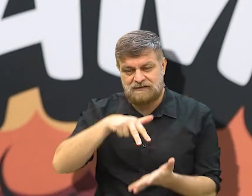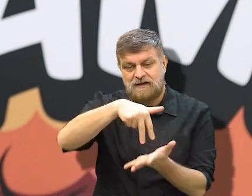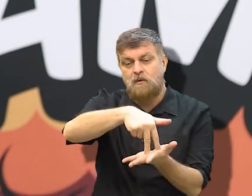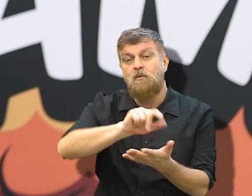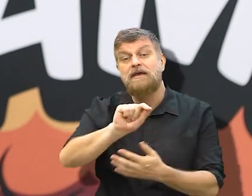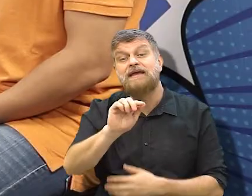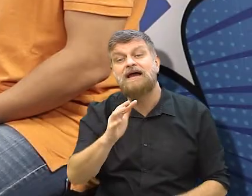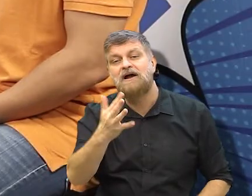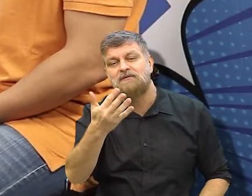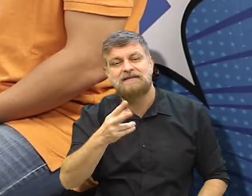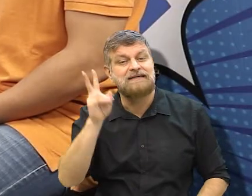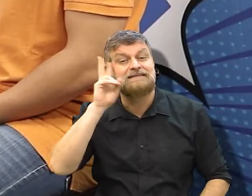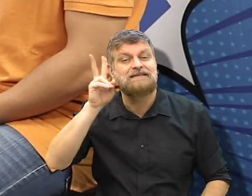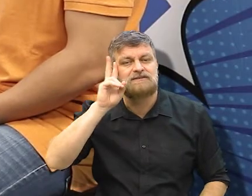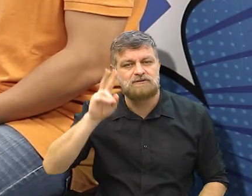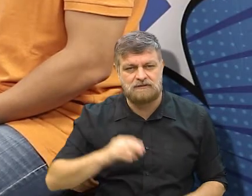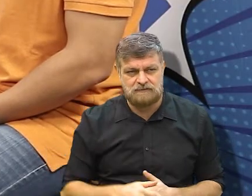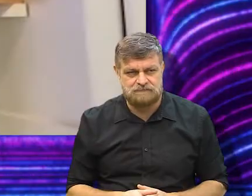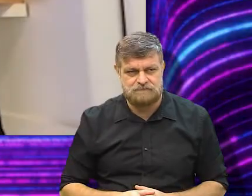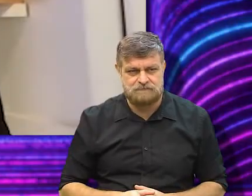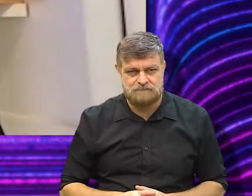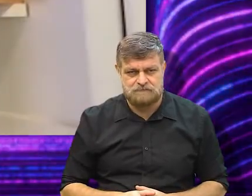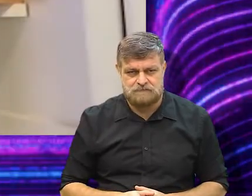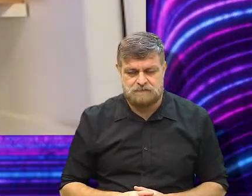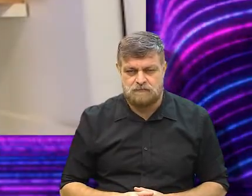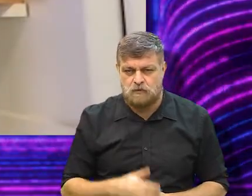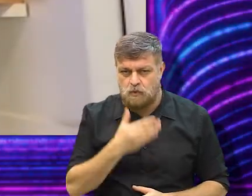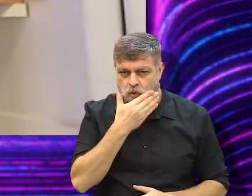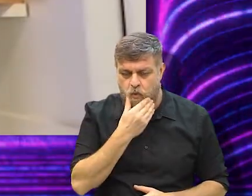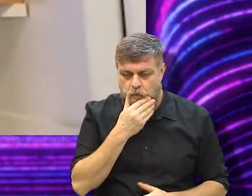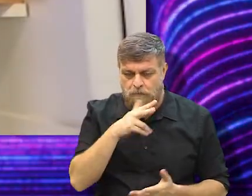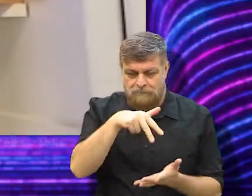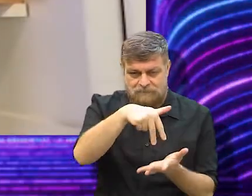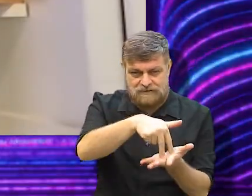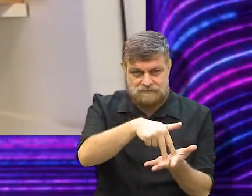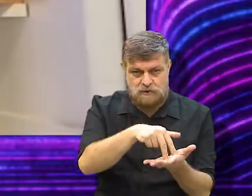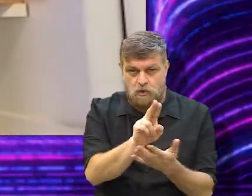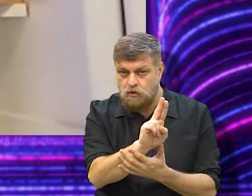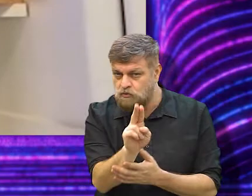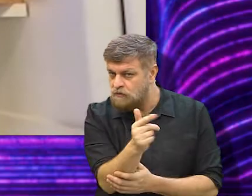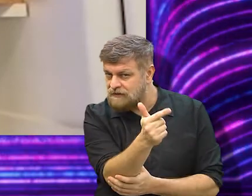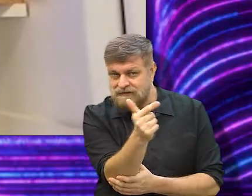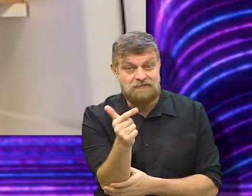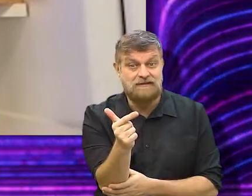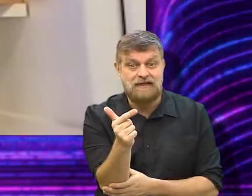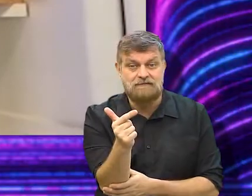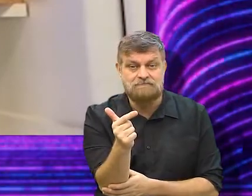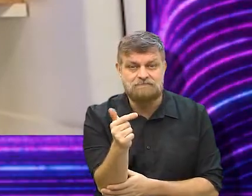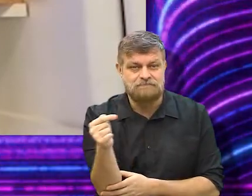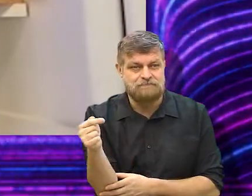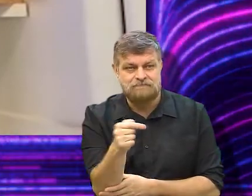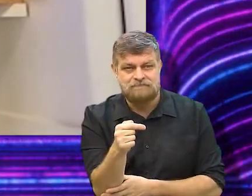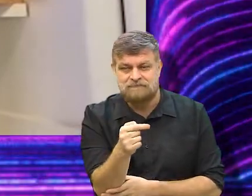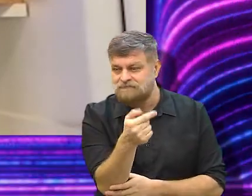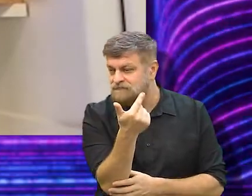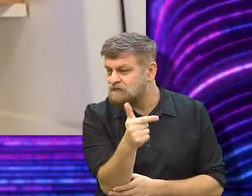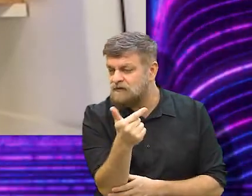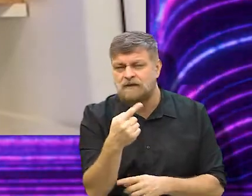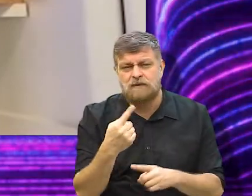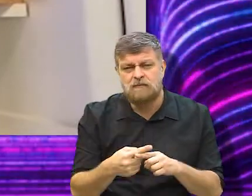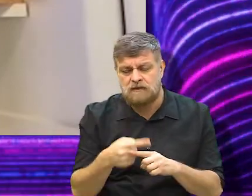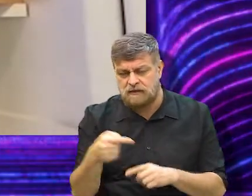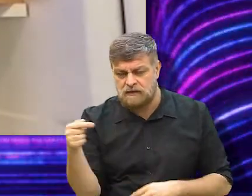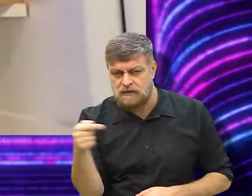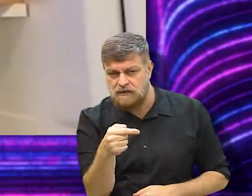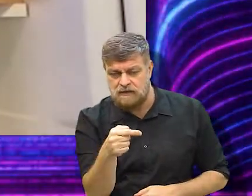seu protagonista. É, o protagonista, que ele não tem nome, eu fiz questão de não colocar, porque não precisou. E